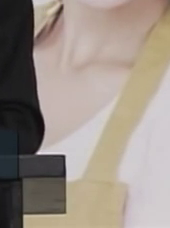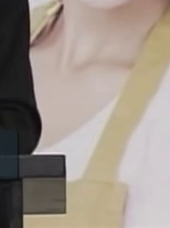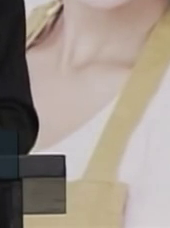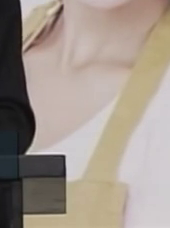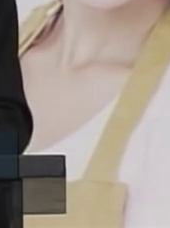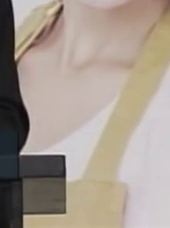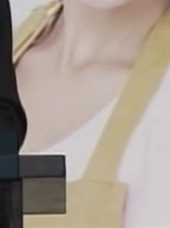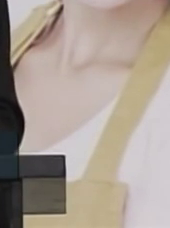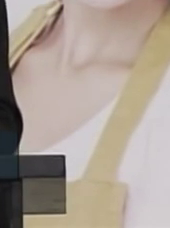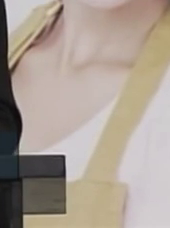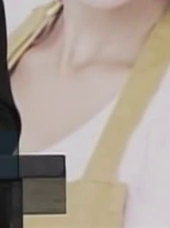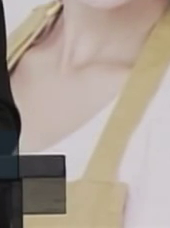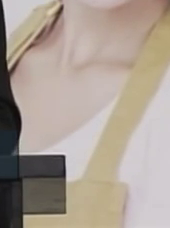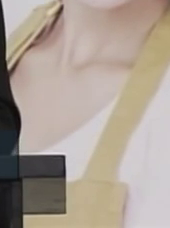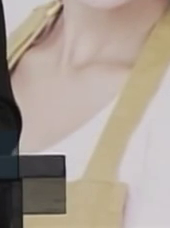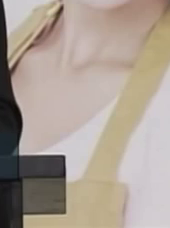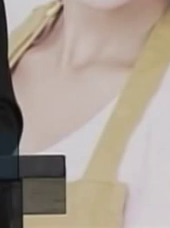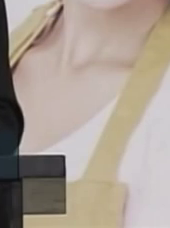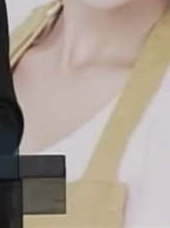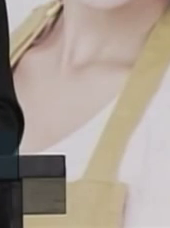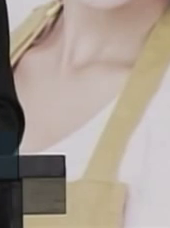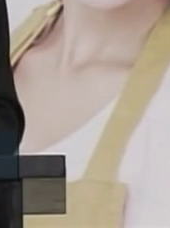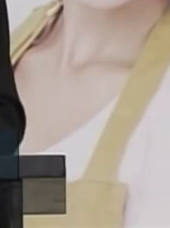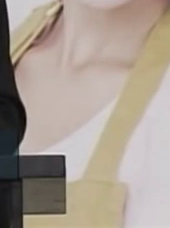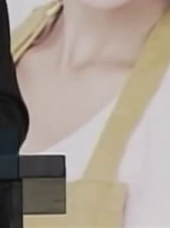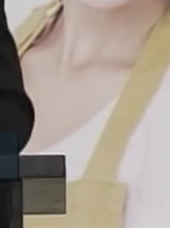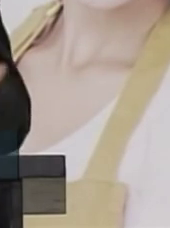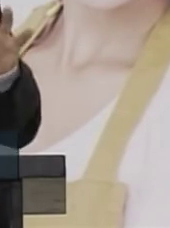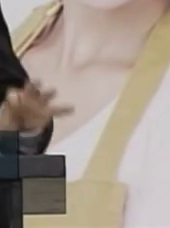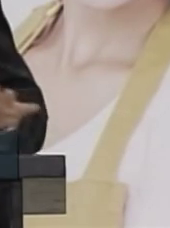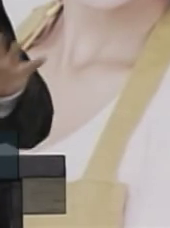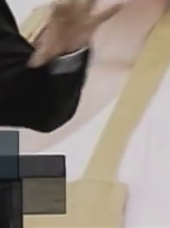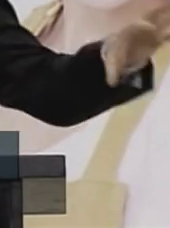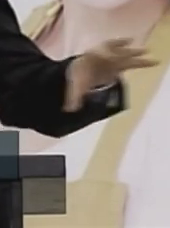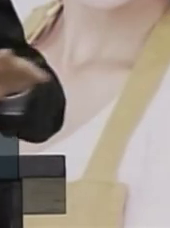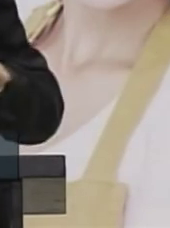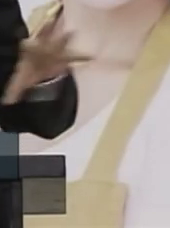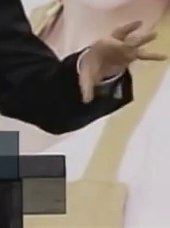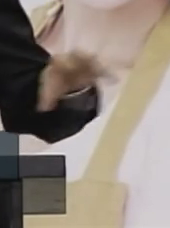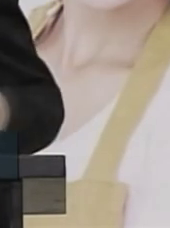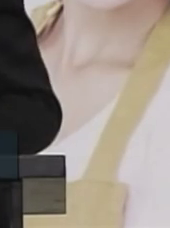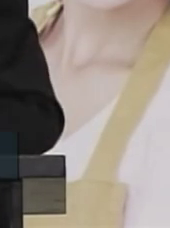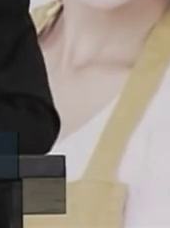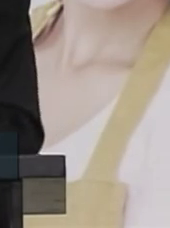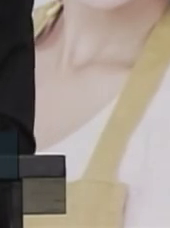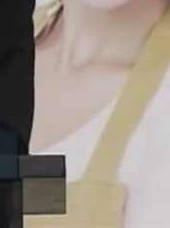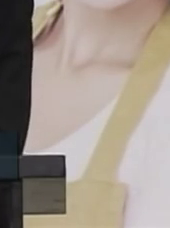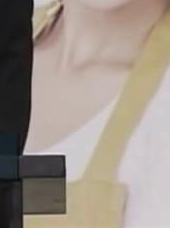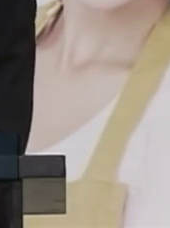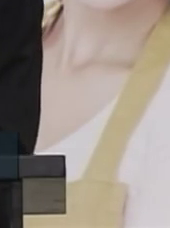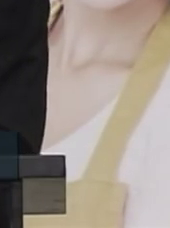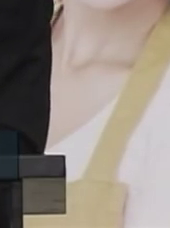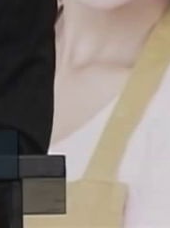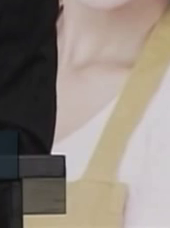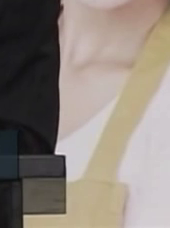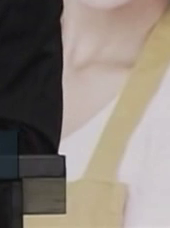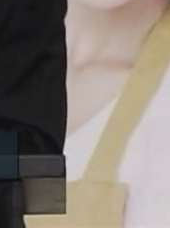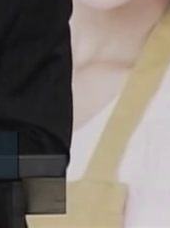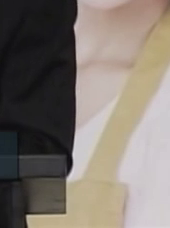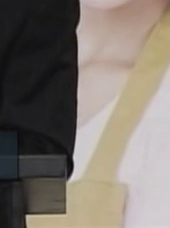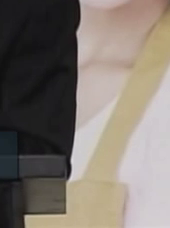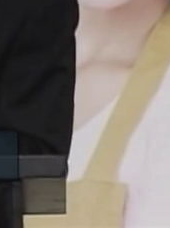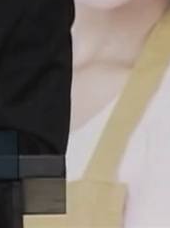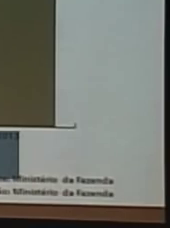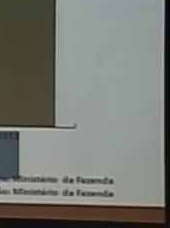de acompanhamento do usuário. Isso significa equipes especializadas que vão fazer isso. Tem um custo.